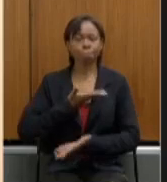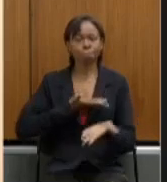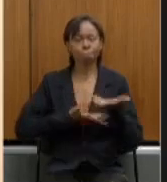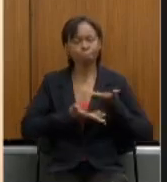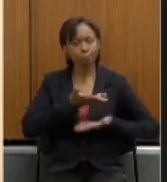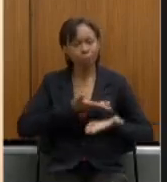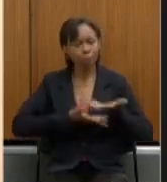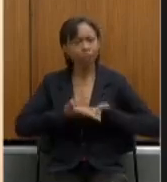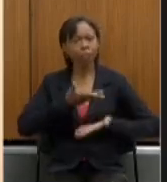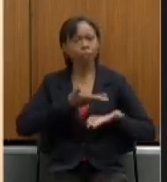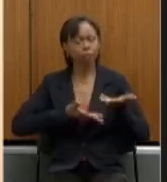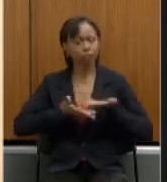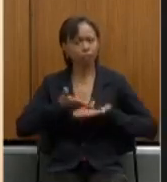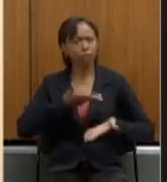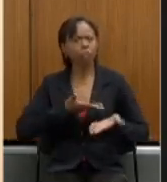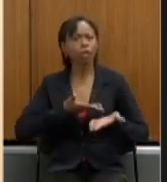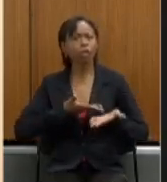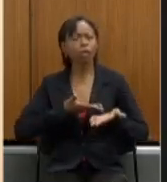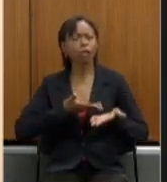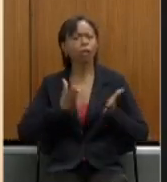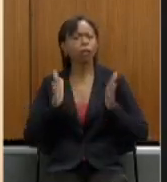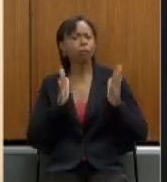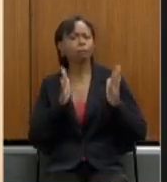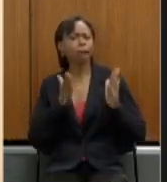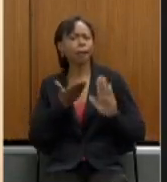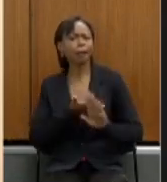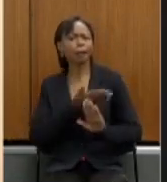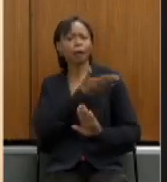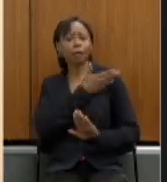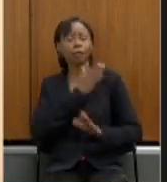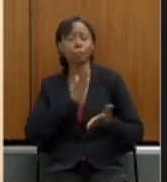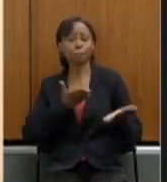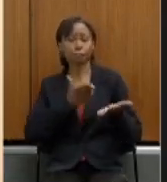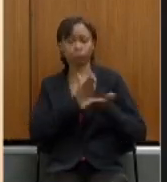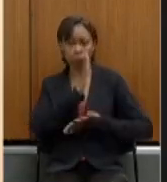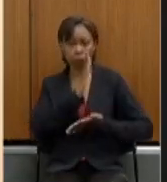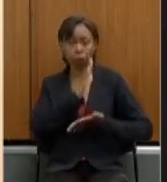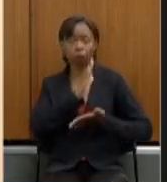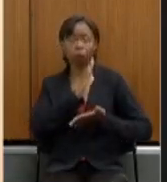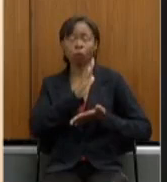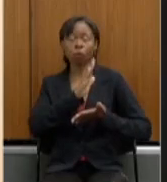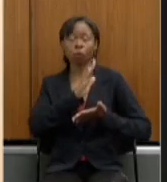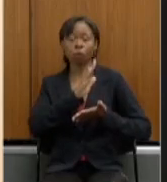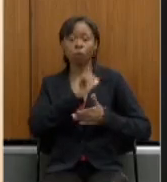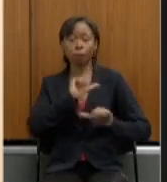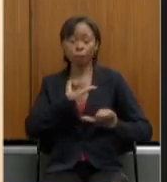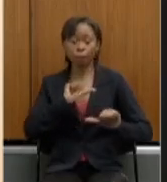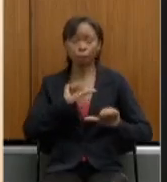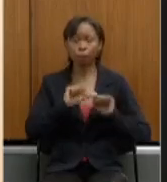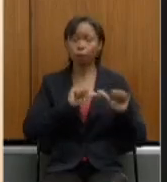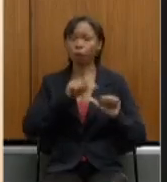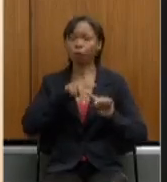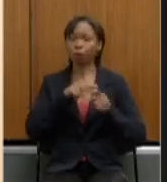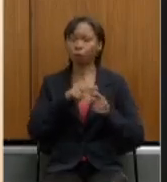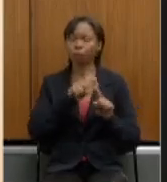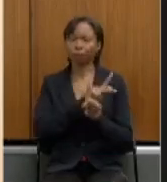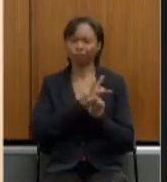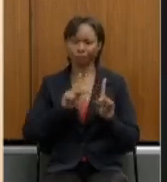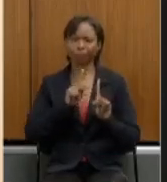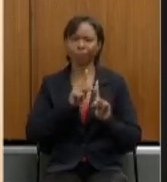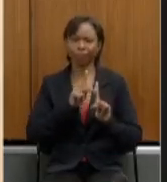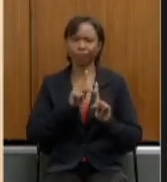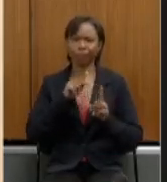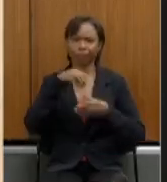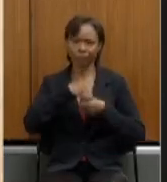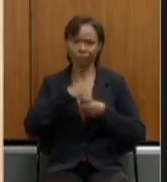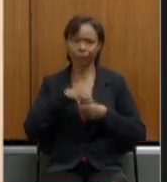aqui os momentos da aprovação da nossa reforma previdenciária no estado do Rio Grande do Sul